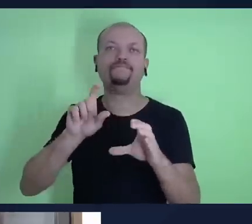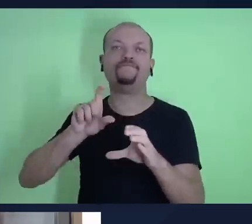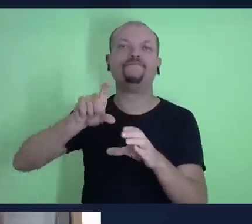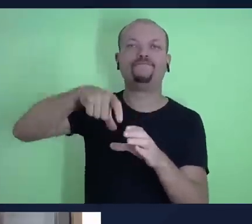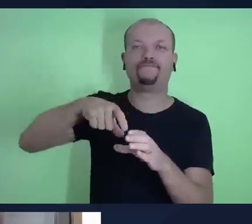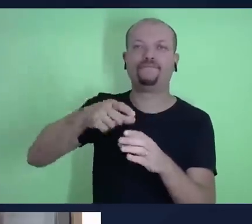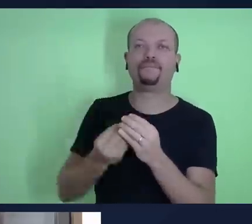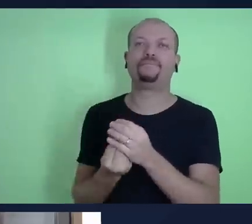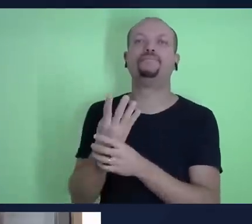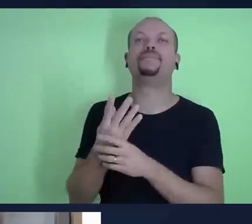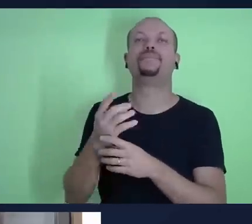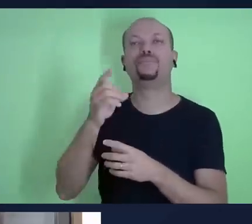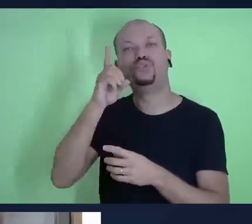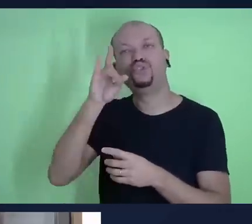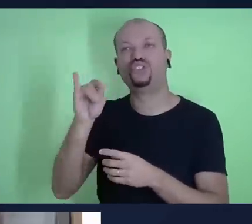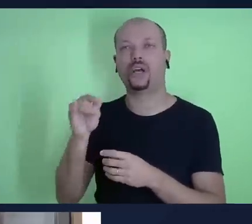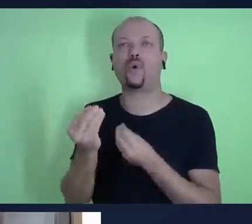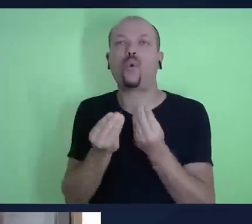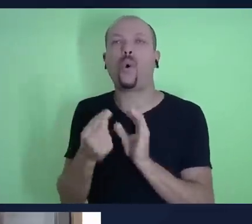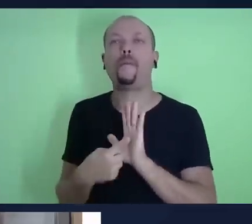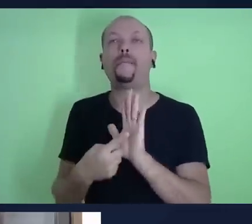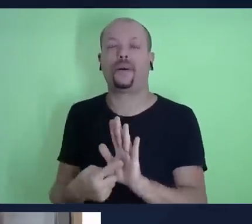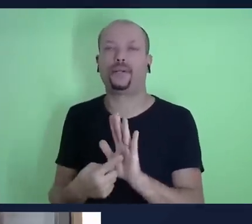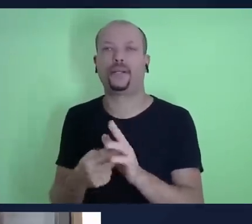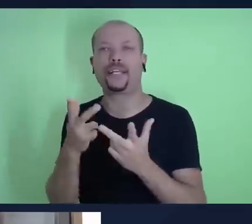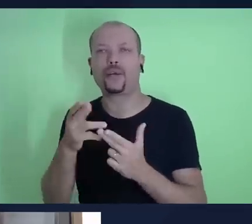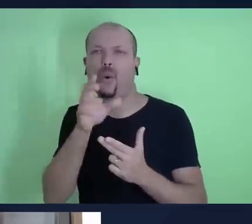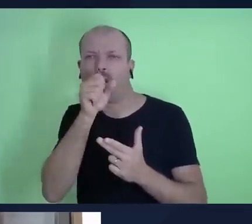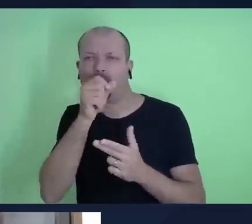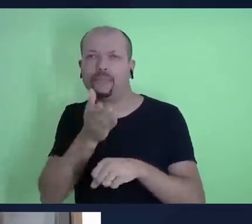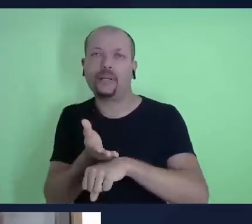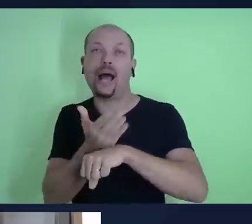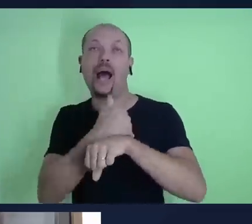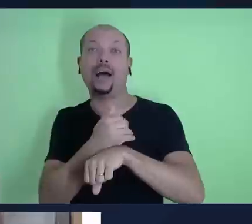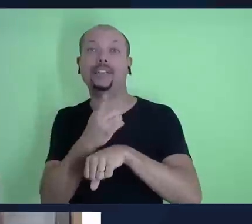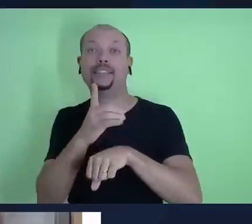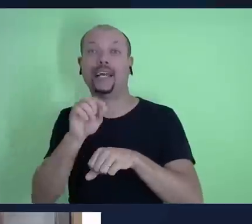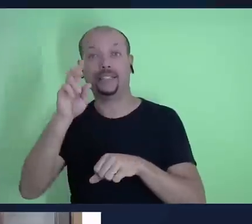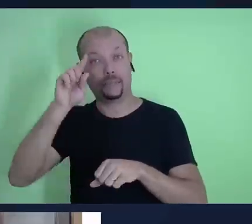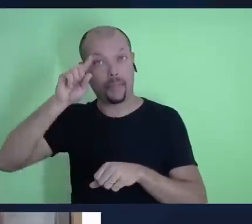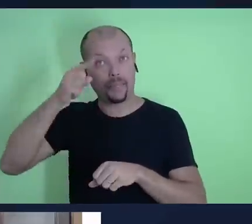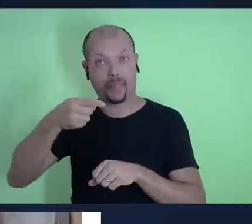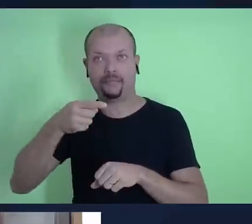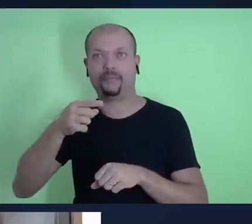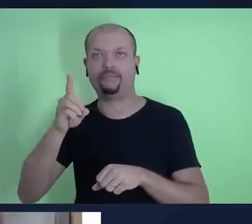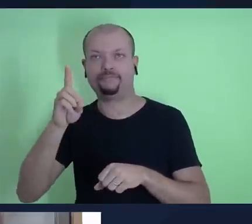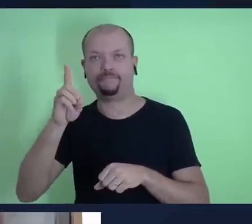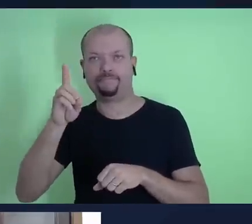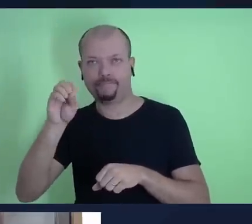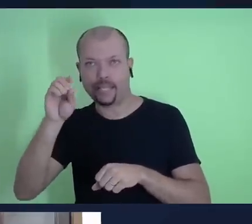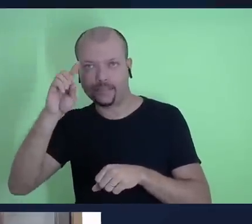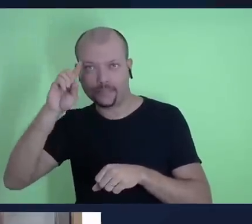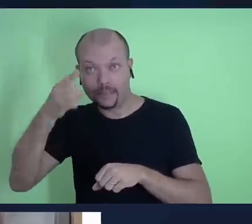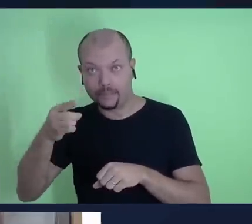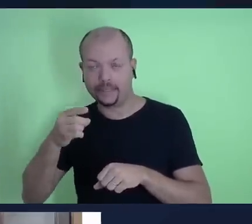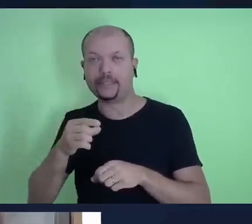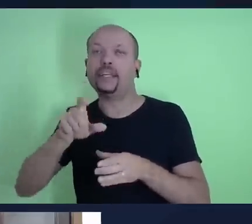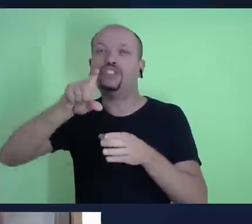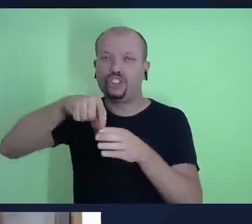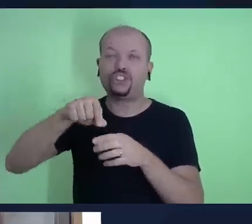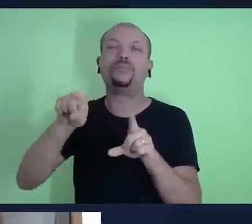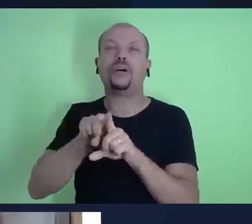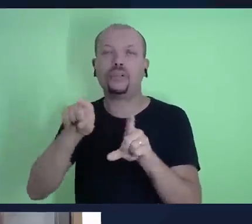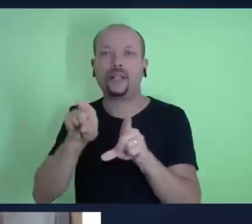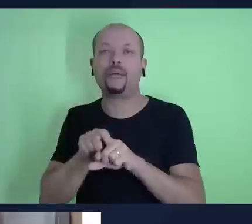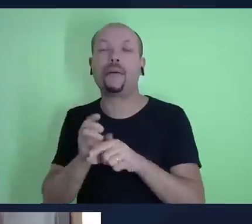lembrado aqui, assim como o sábado é anterior aos 10 mandamentos, o dízimo é anterior à formação daqueles que depois